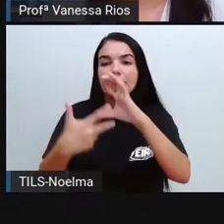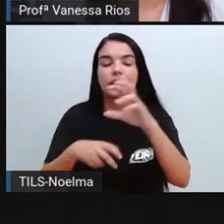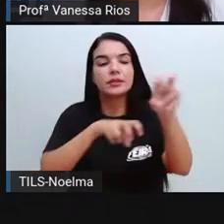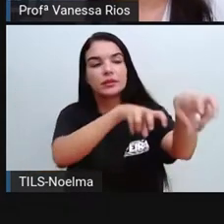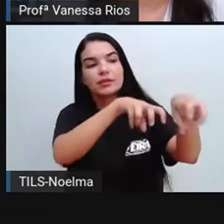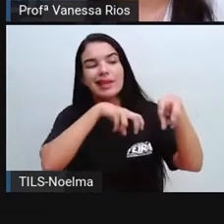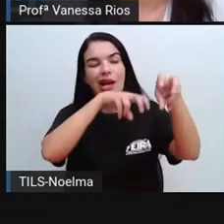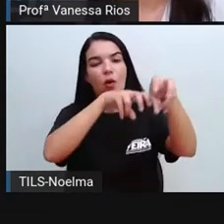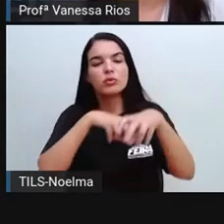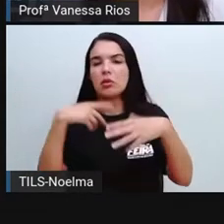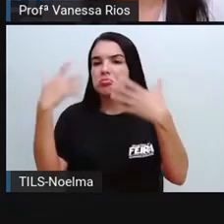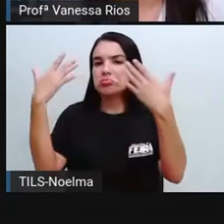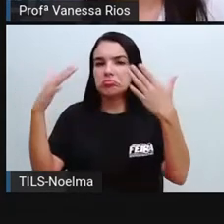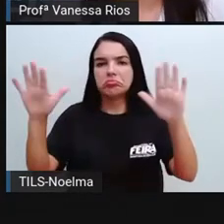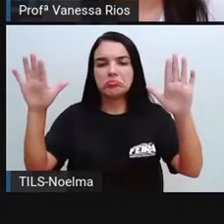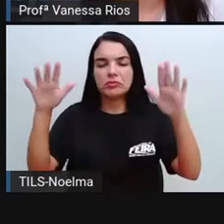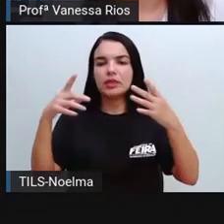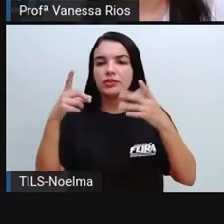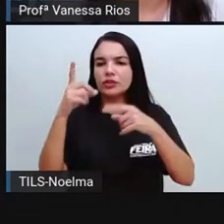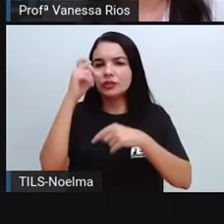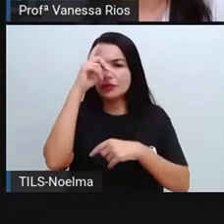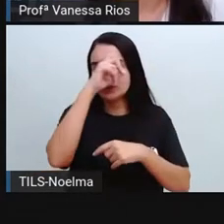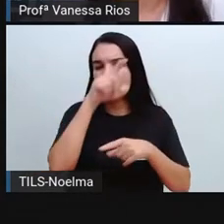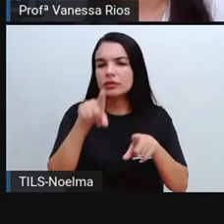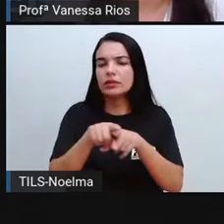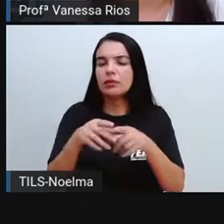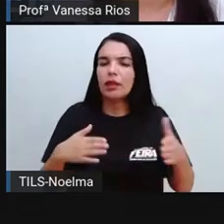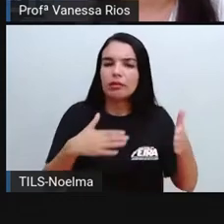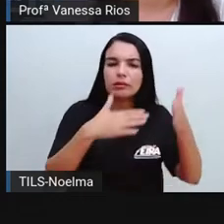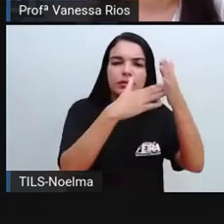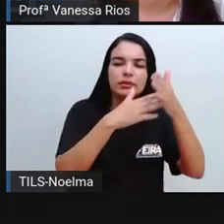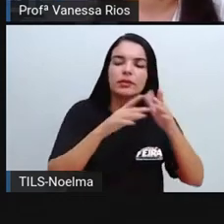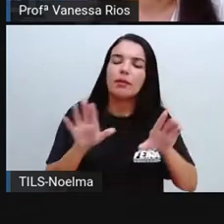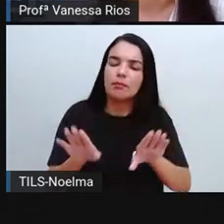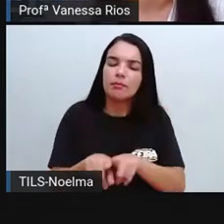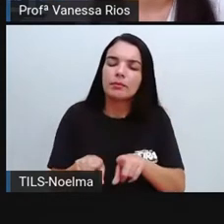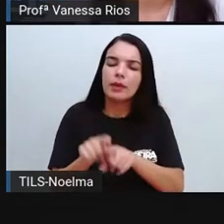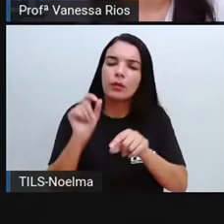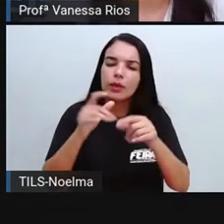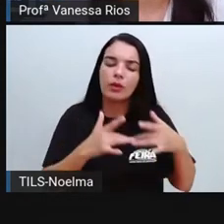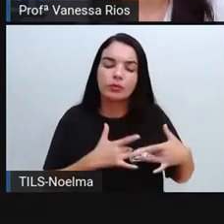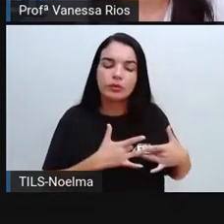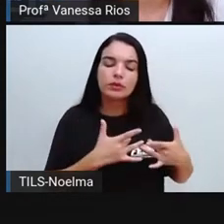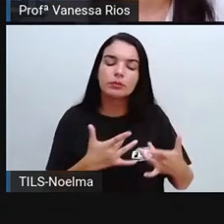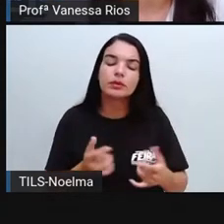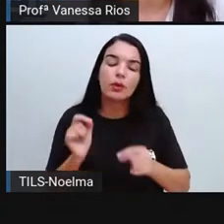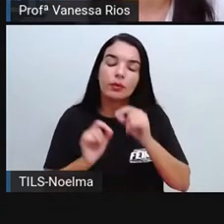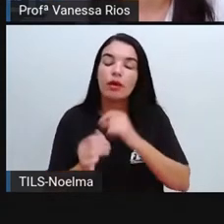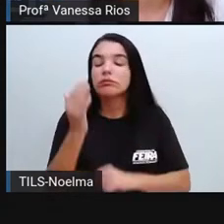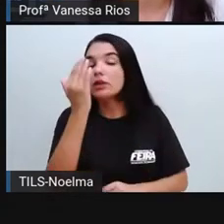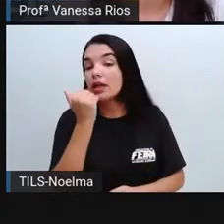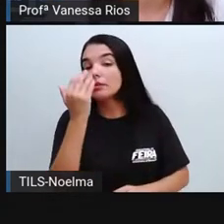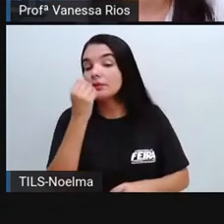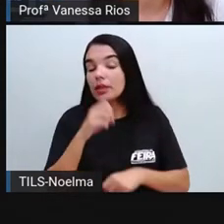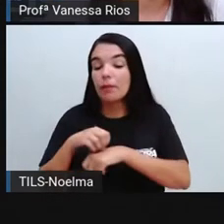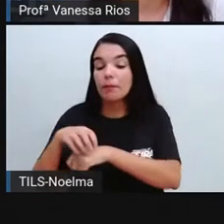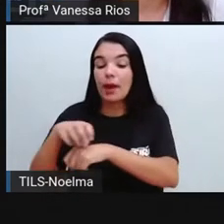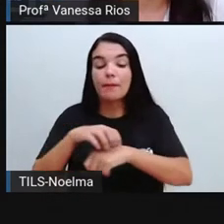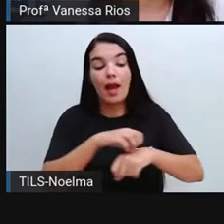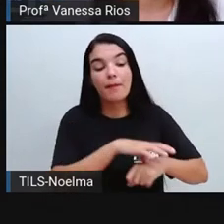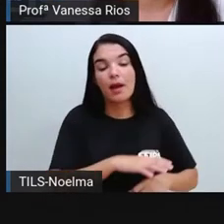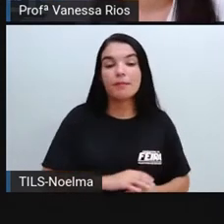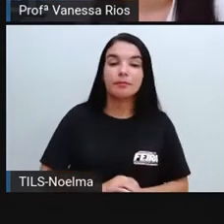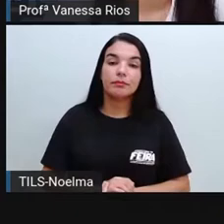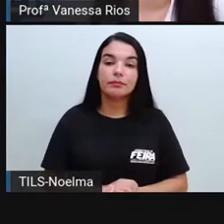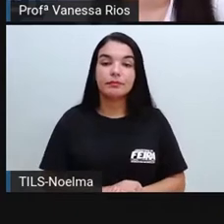com as suas dificuldades, as suas limitações, mas também com a sua contribuição quando se fala aí em fornecimento de